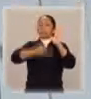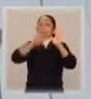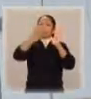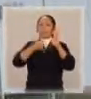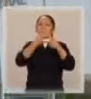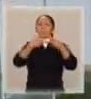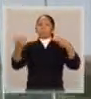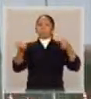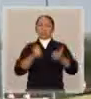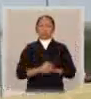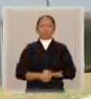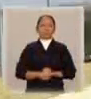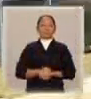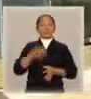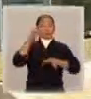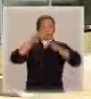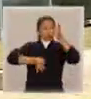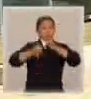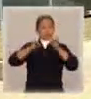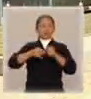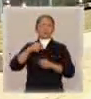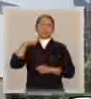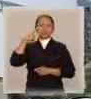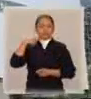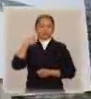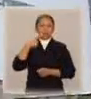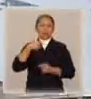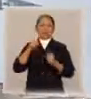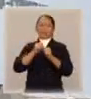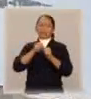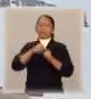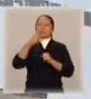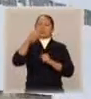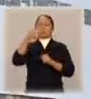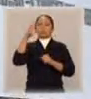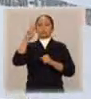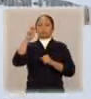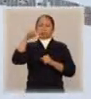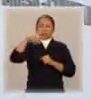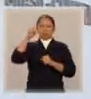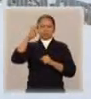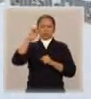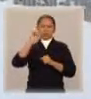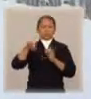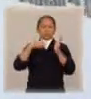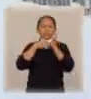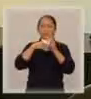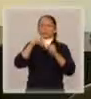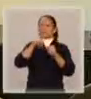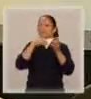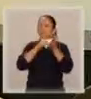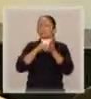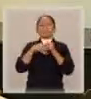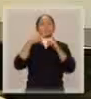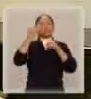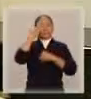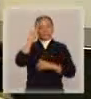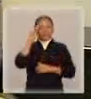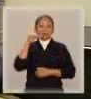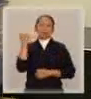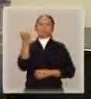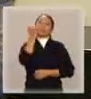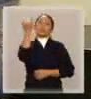Juízes, psicólogos forenses, advogados e conselheiros da Ordem dos Advogados do Brasil consideram